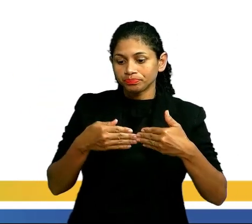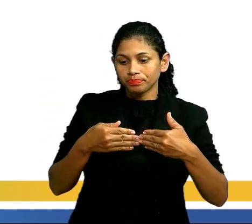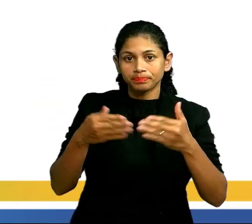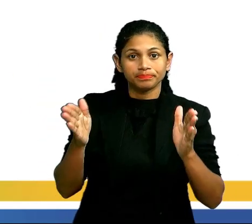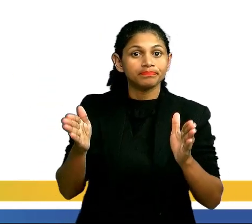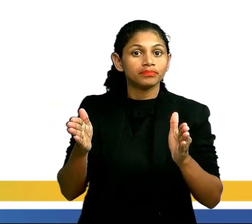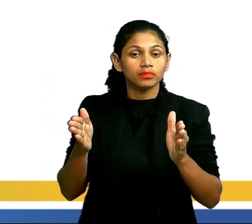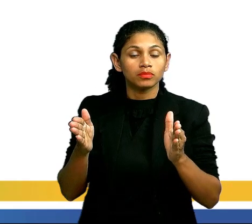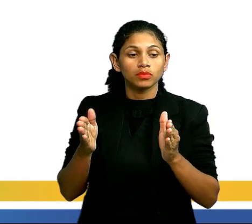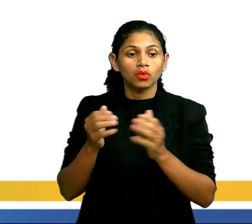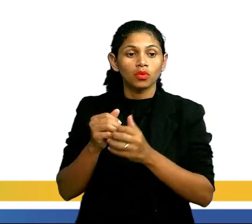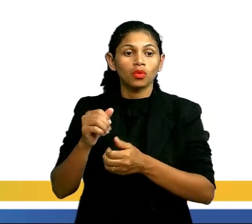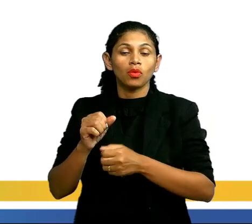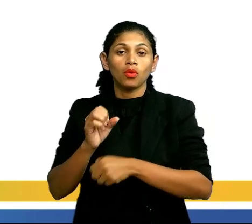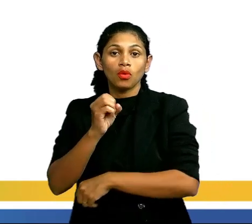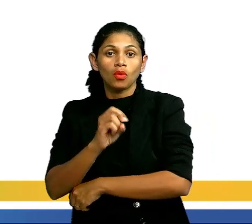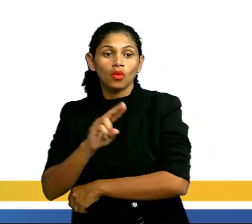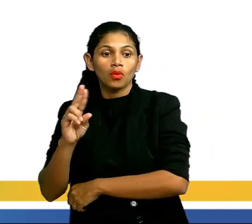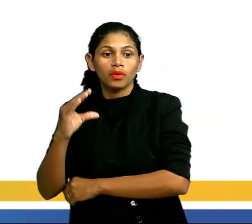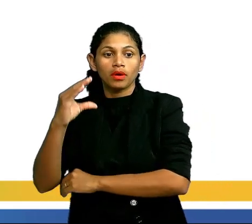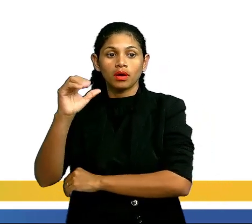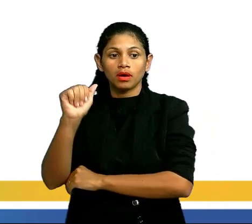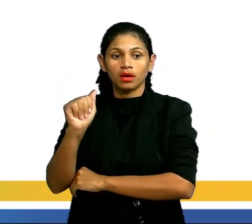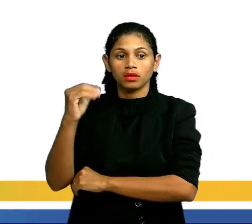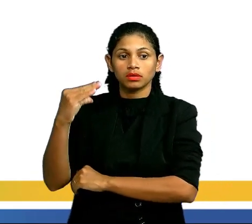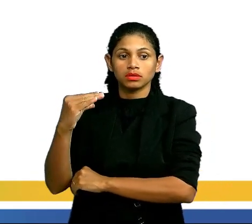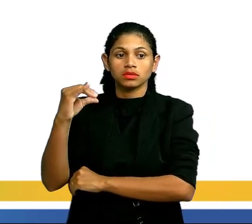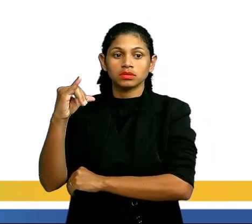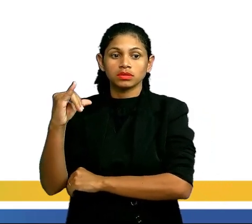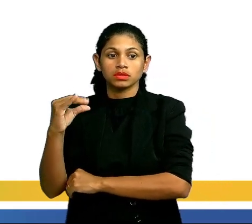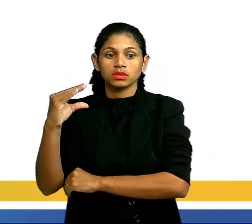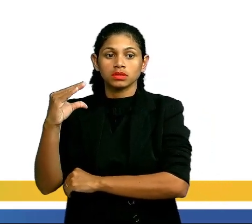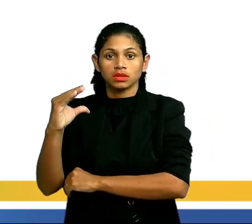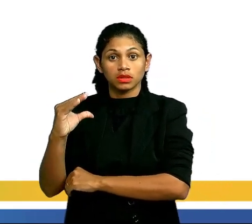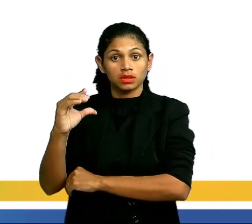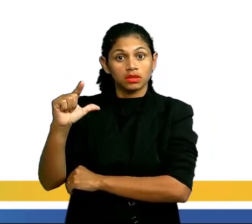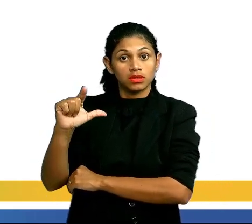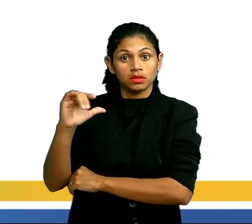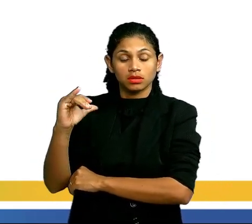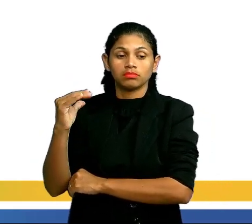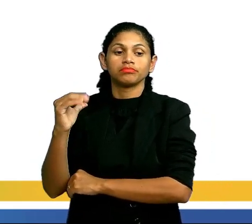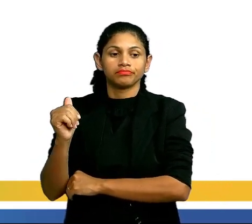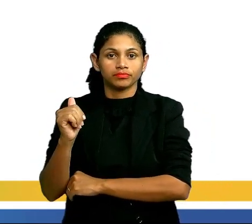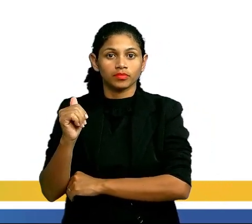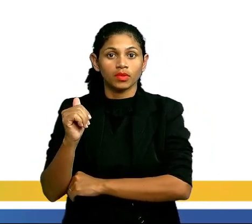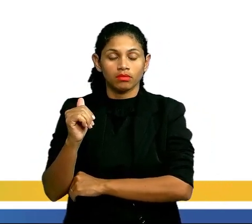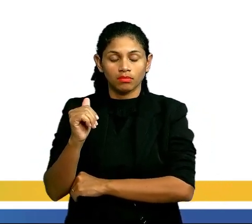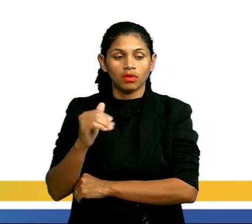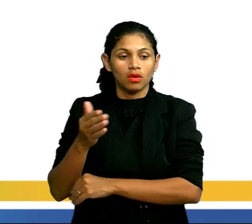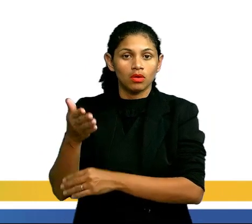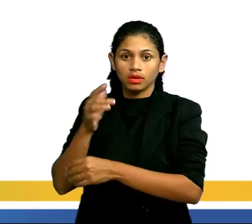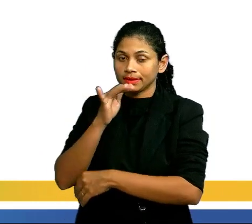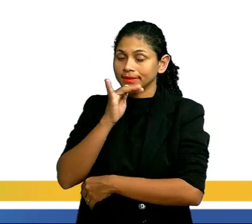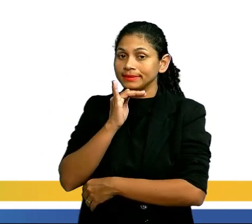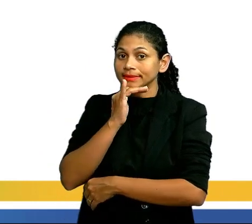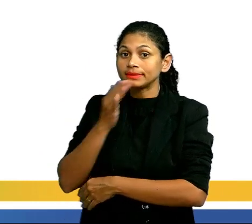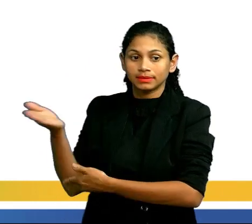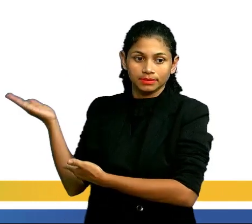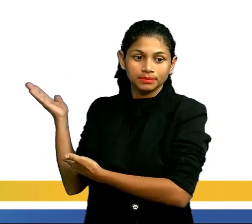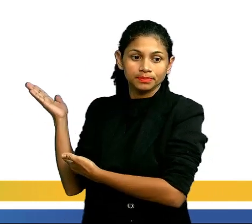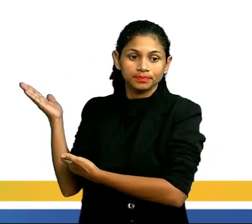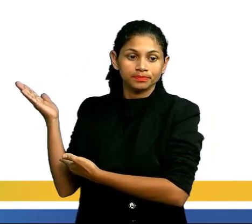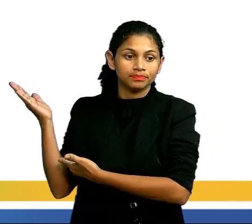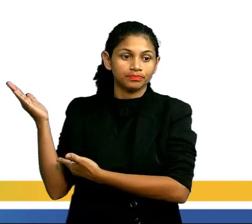acíclicas. Também tem outro termo que é uma cadeia alifática. Essa cadeia aberta, como vocês estão vendo na tela, é uma cadeia onde as